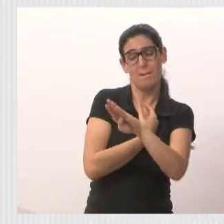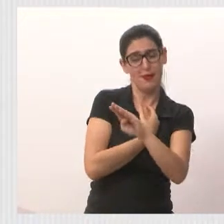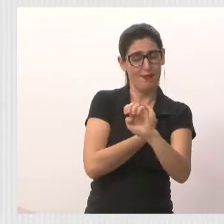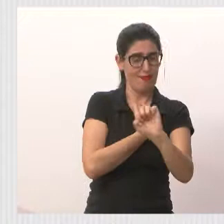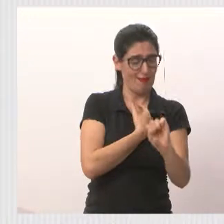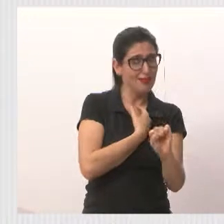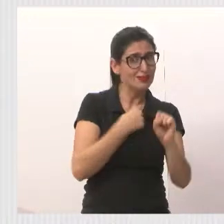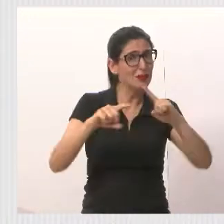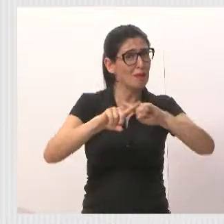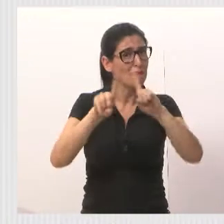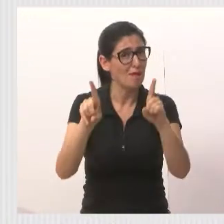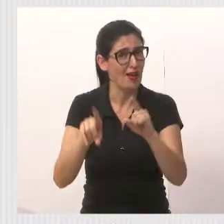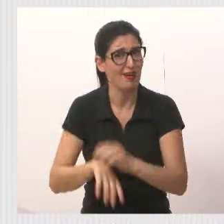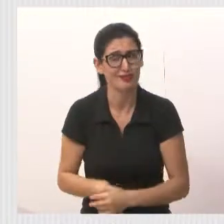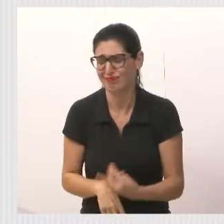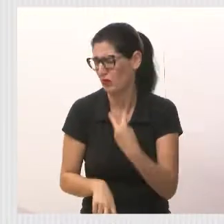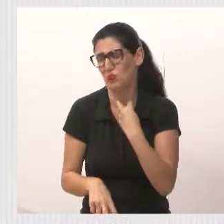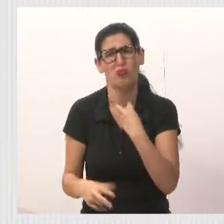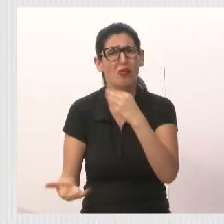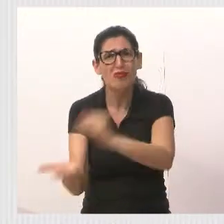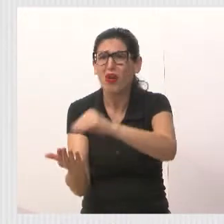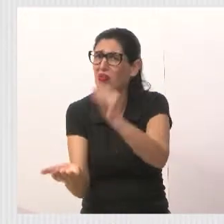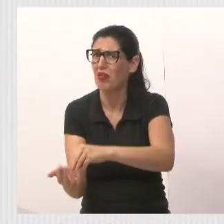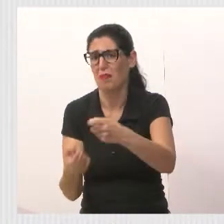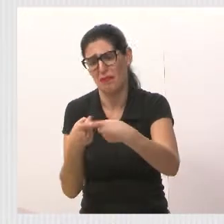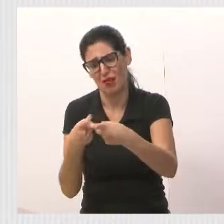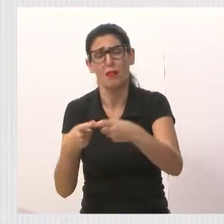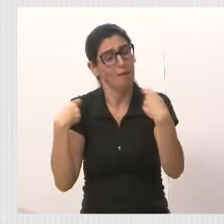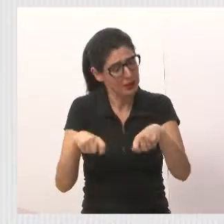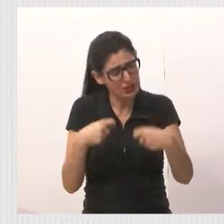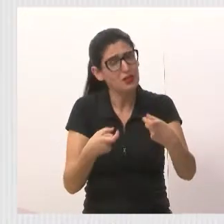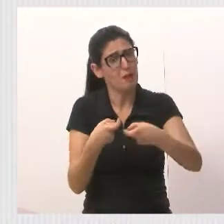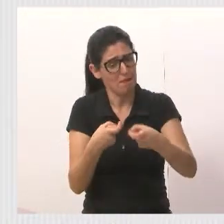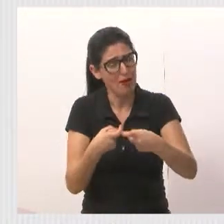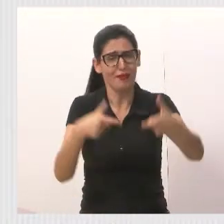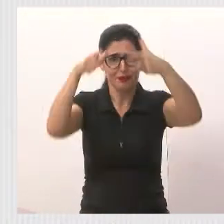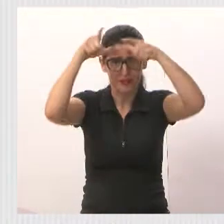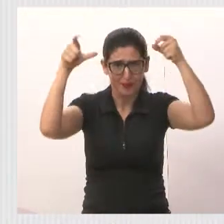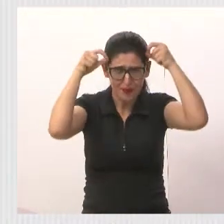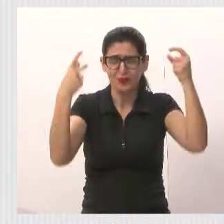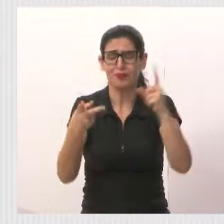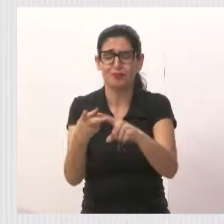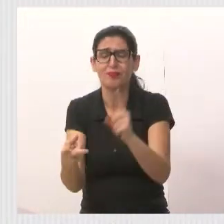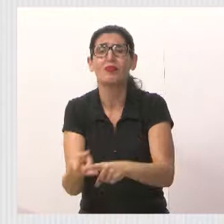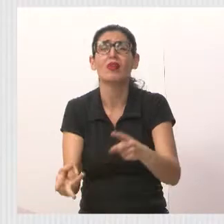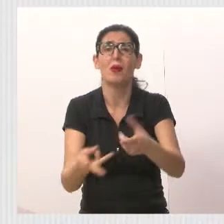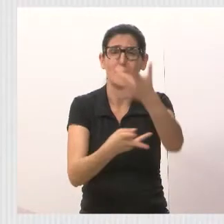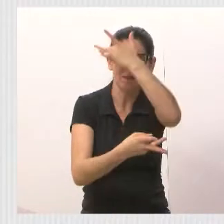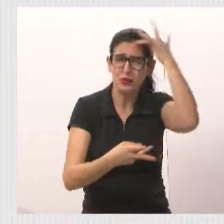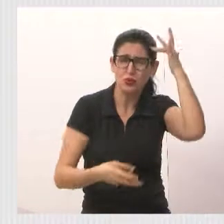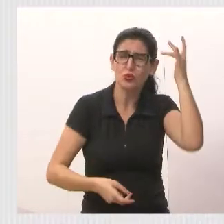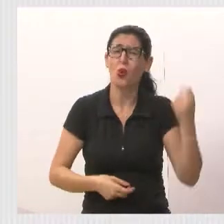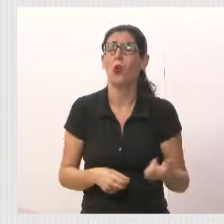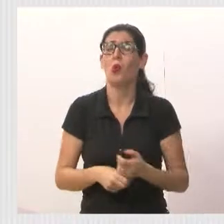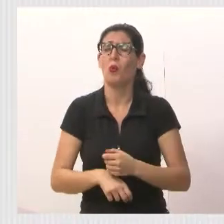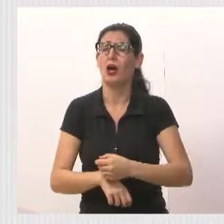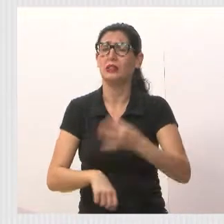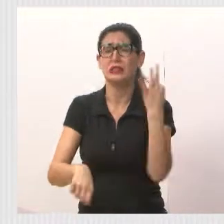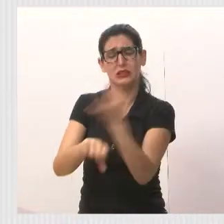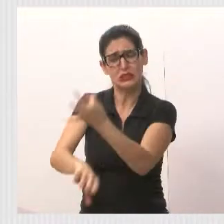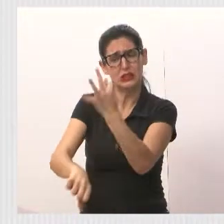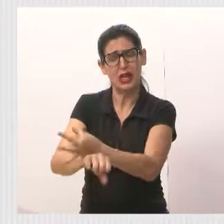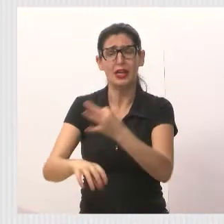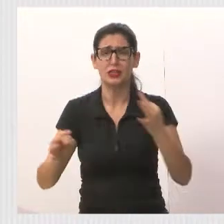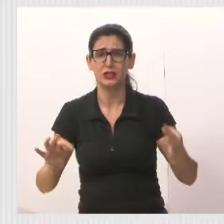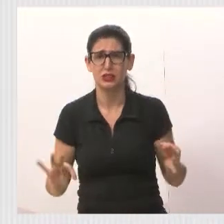médico para atender a demanda como é preciso, enfermeiros, técnicos trabalhando, não dar atenção com a